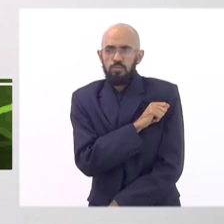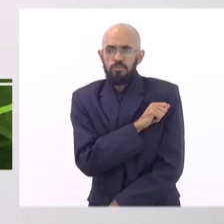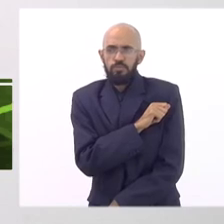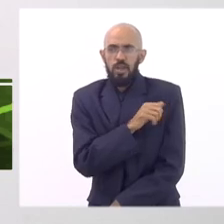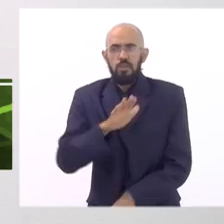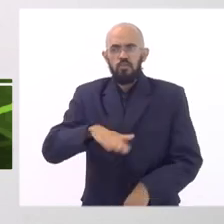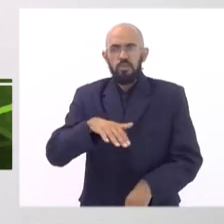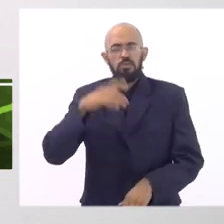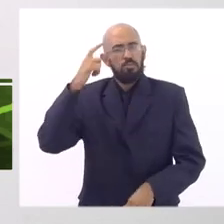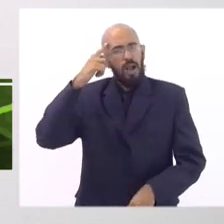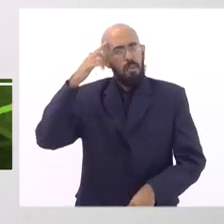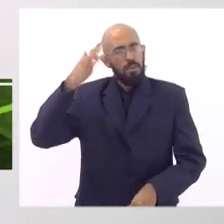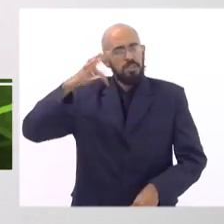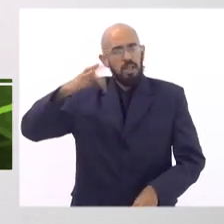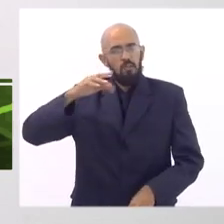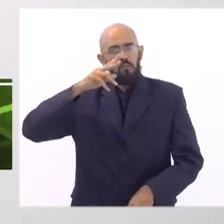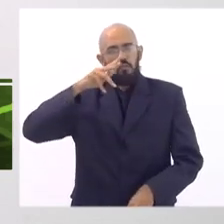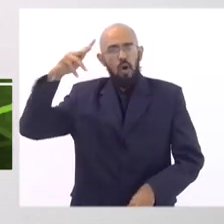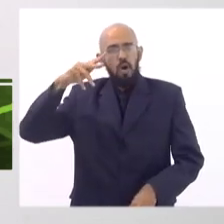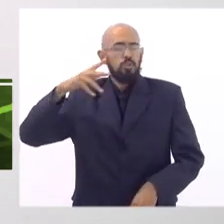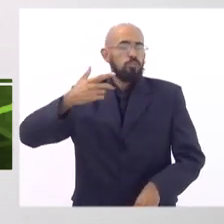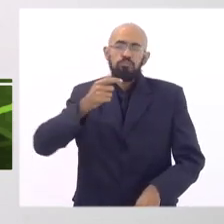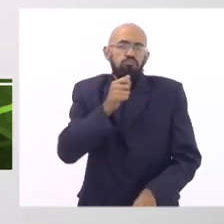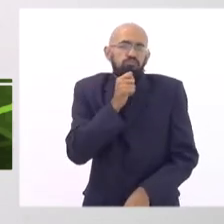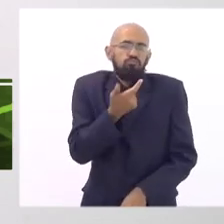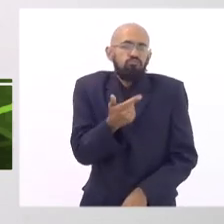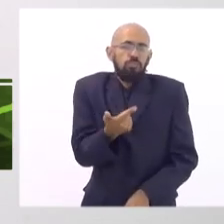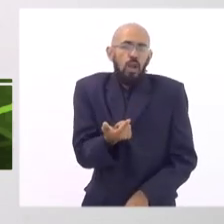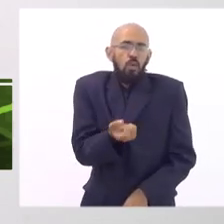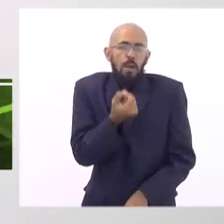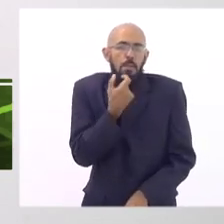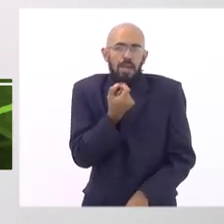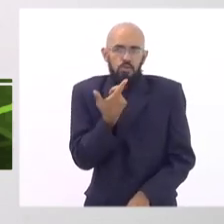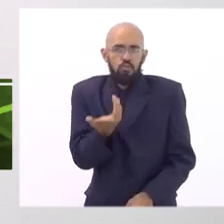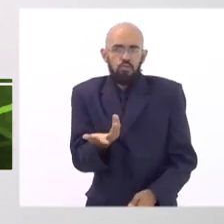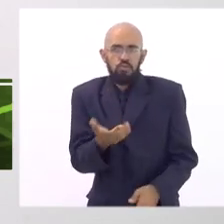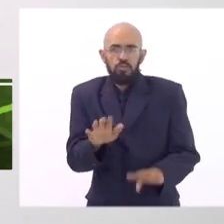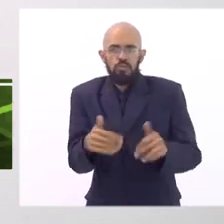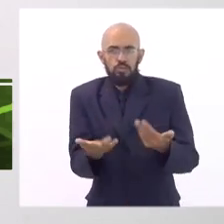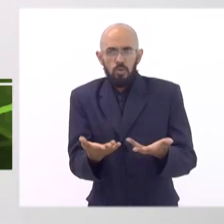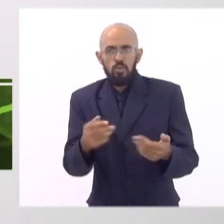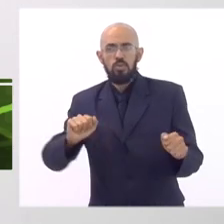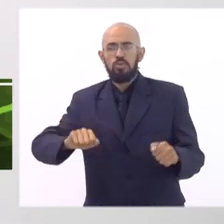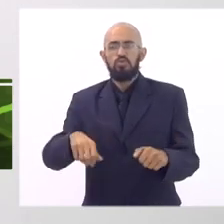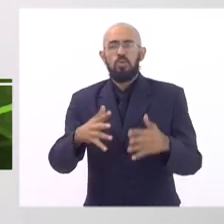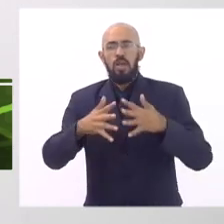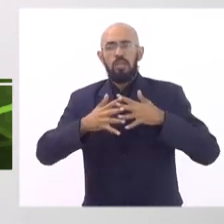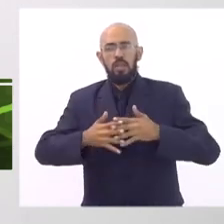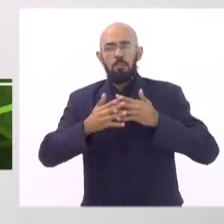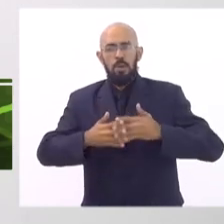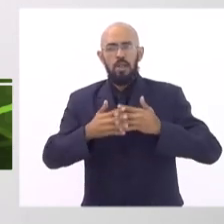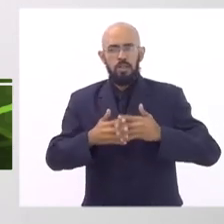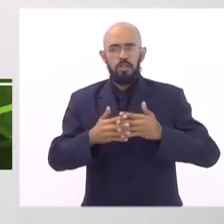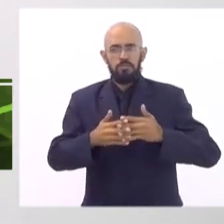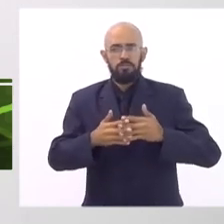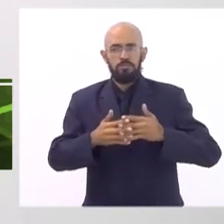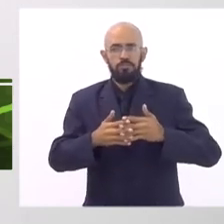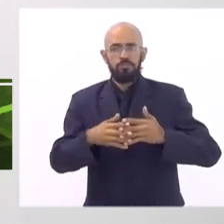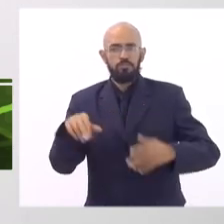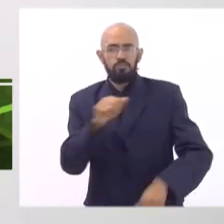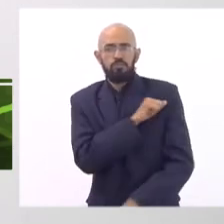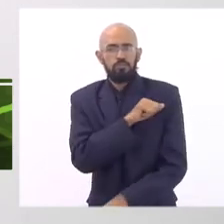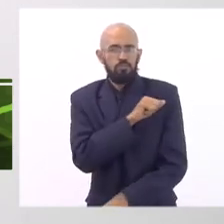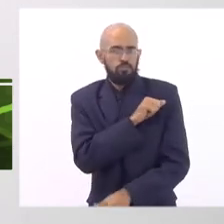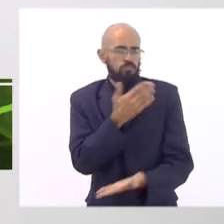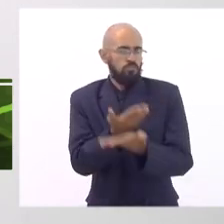de cabeça e tudo forte só que eles não tem o remédio então isso acaba atrapalhando os alunos o